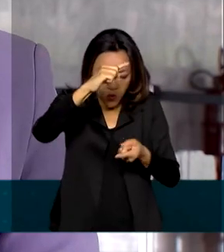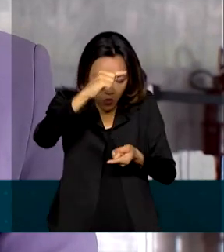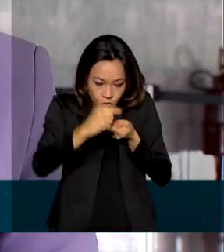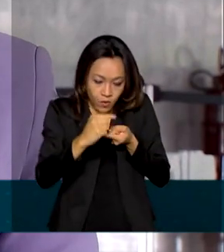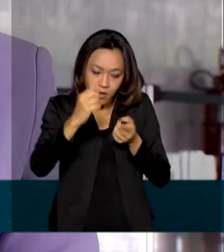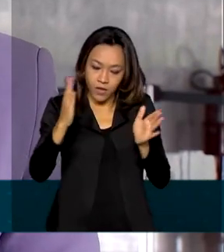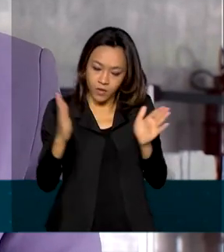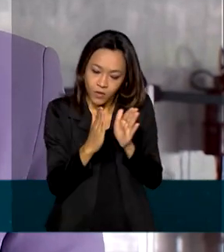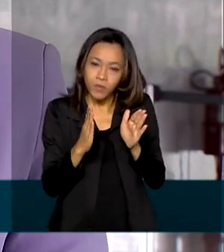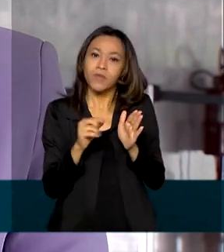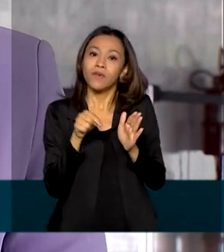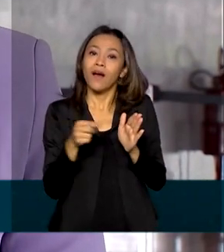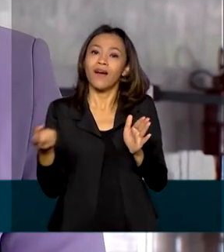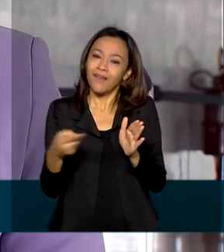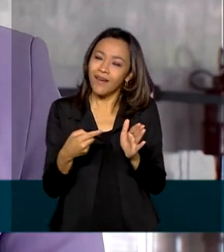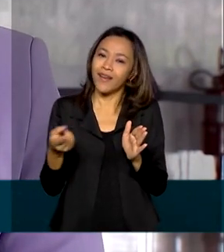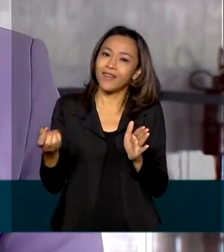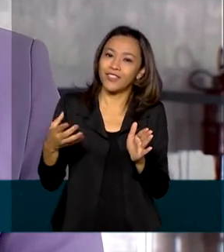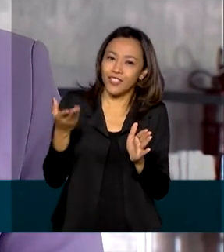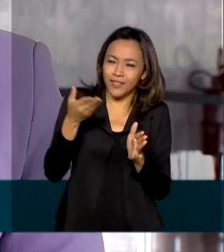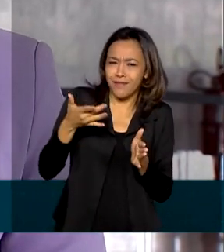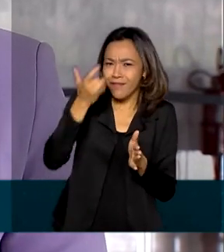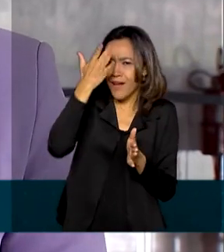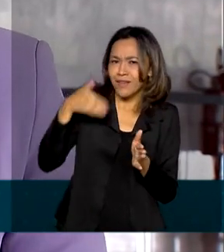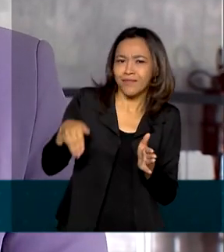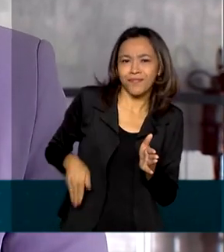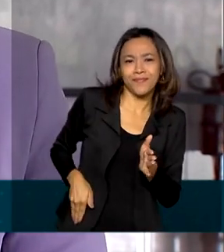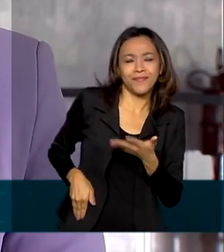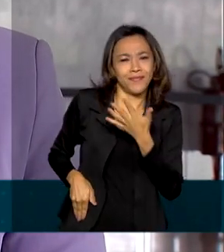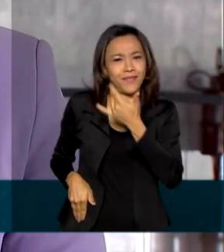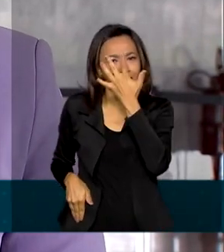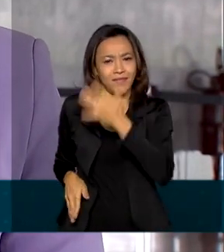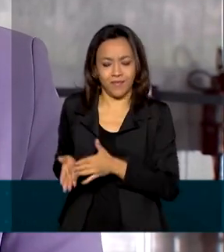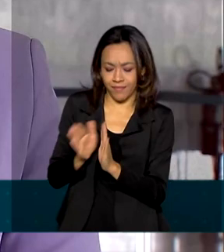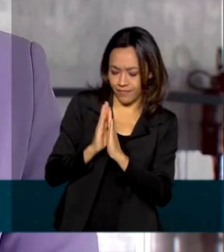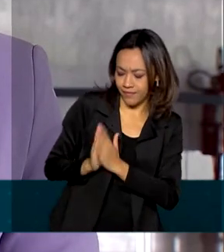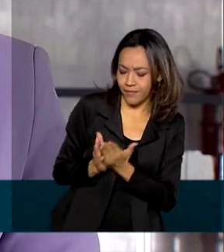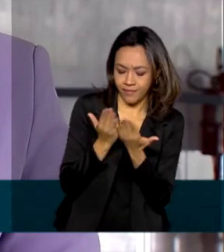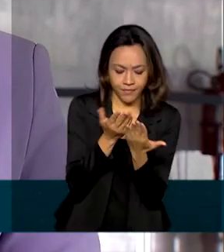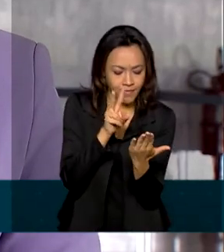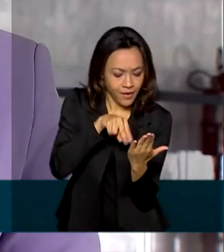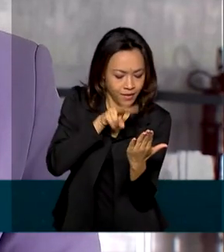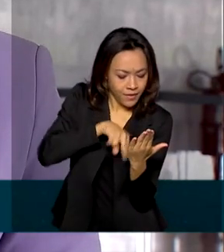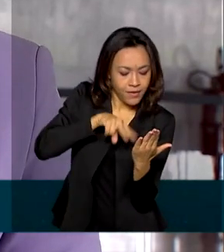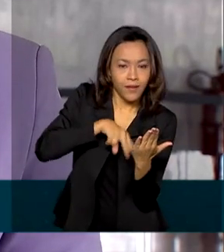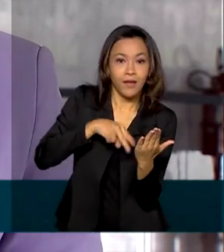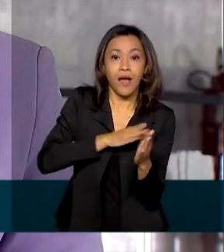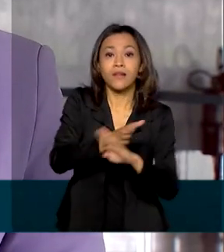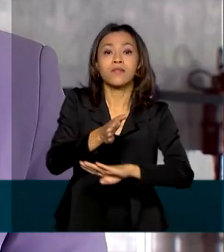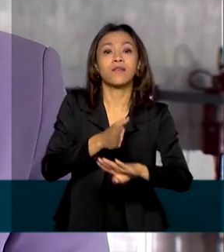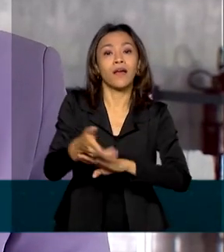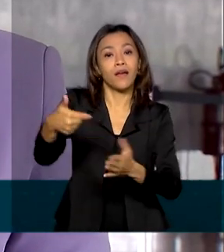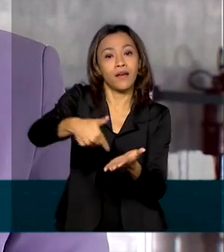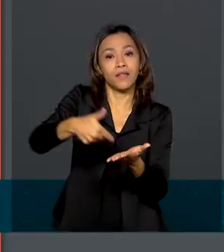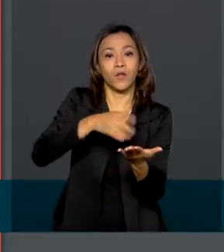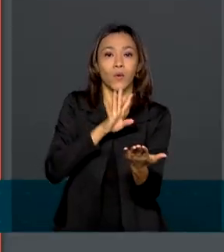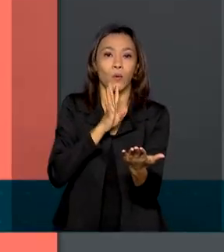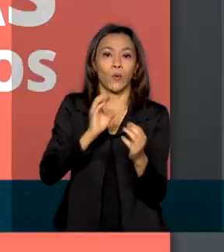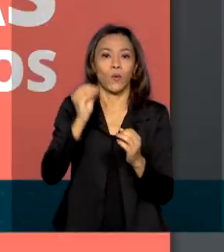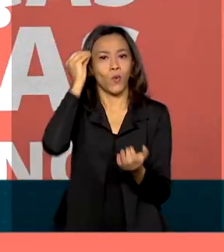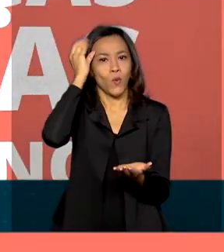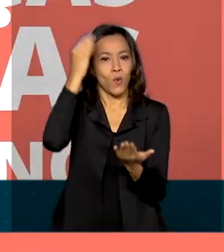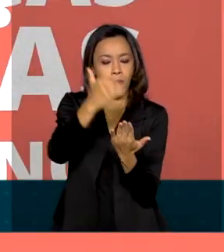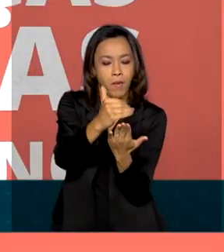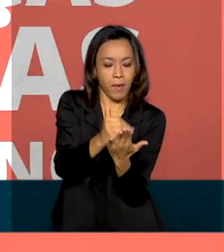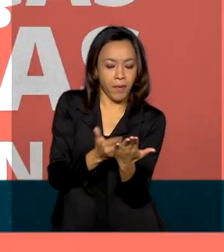E agora foi lançada a versão de bolso para facilitar ainda mais o acesso da população ao conteúdo. O